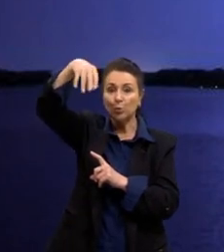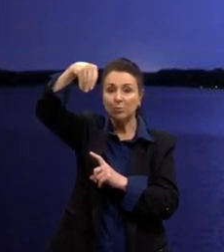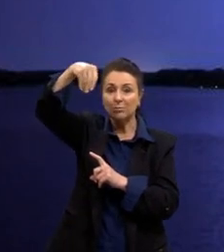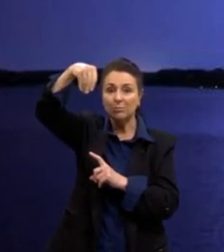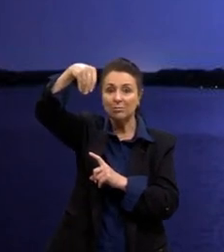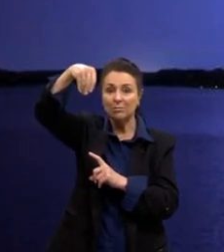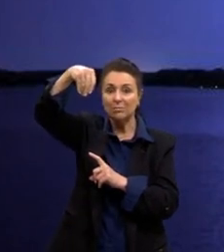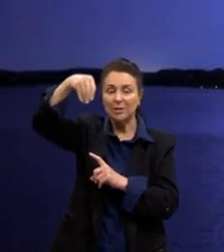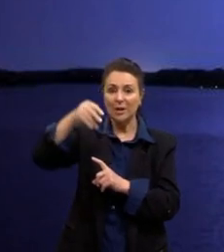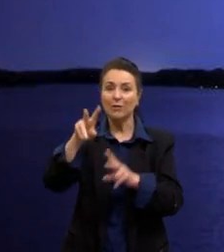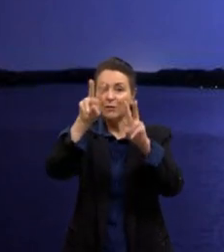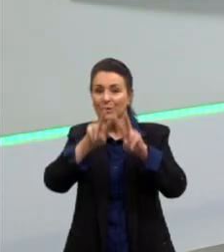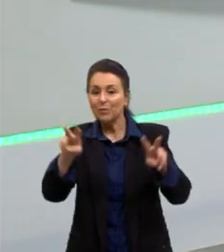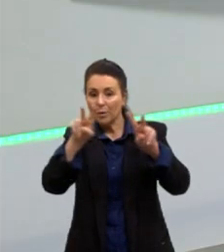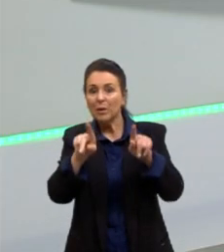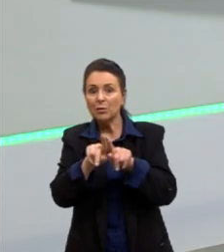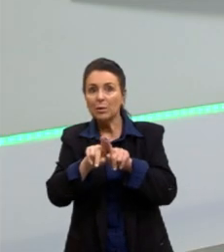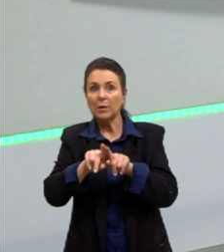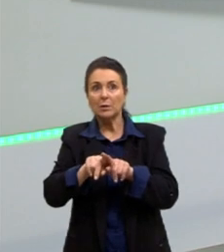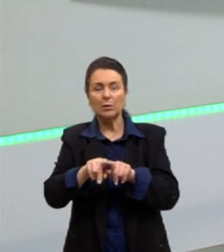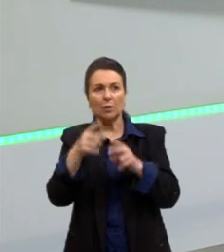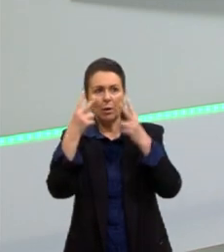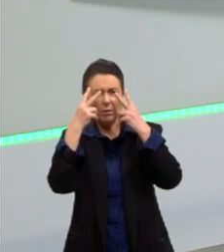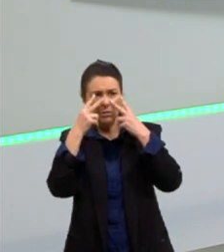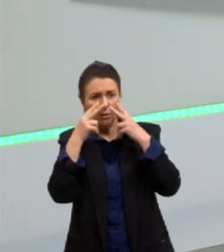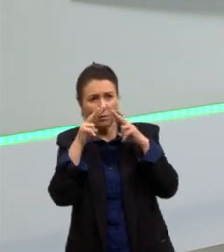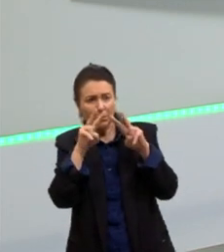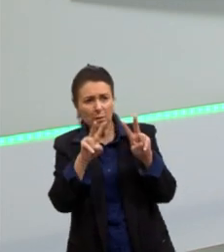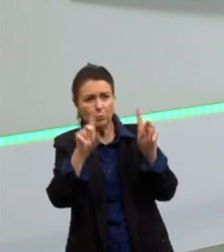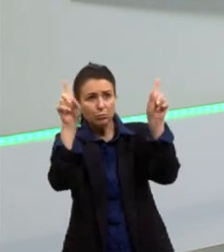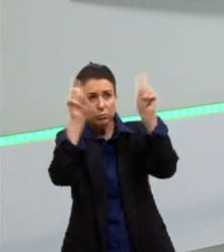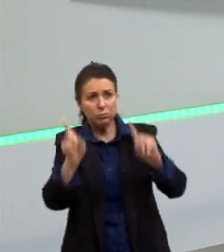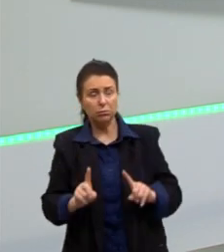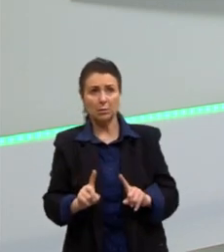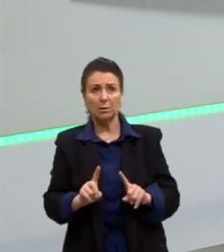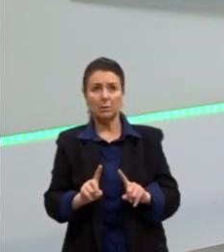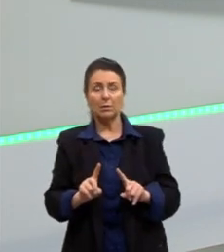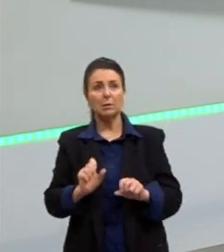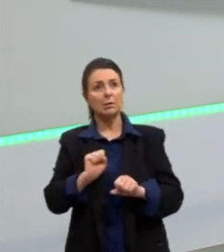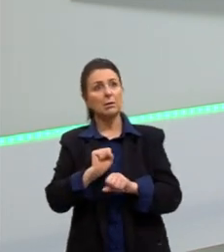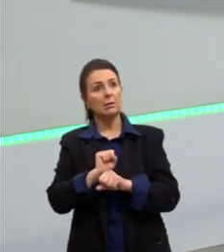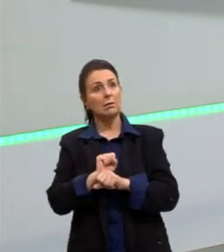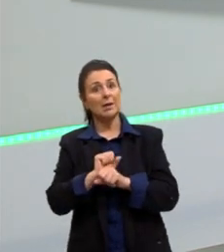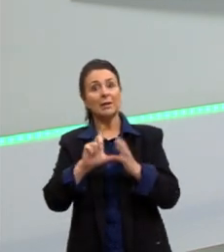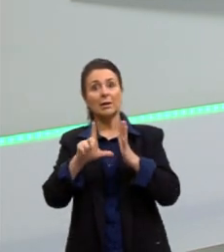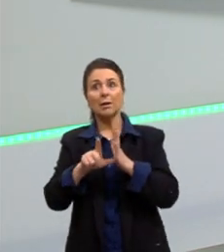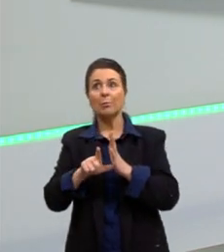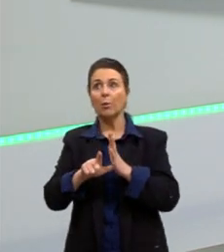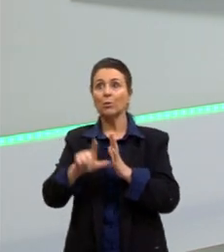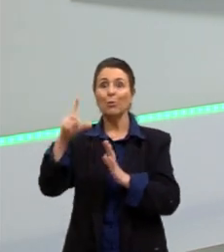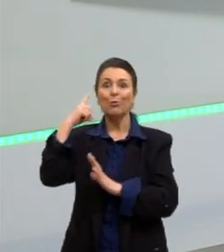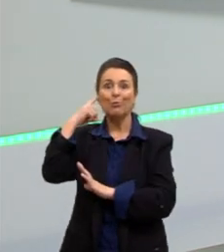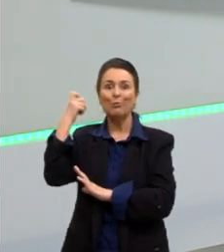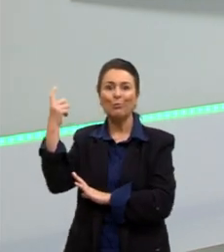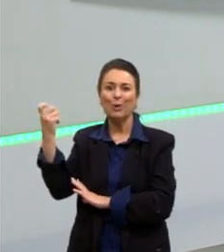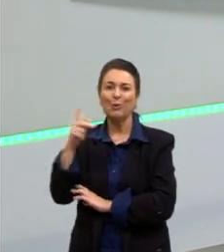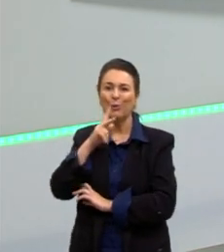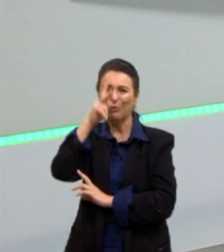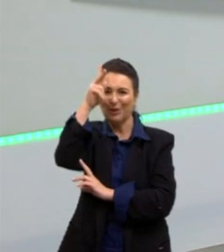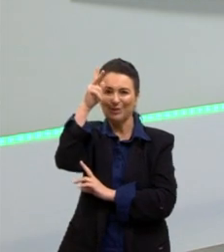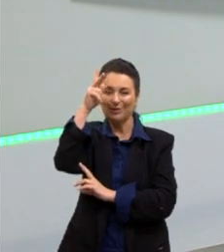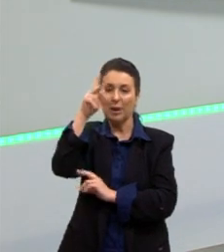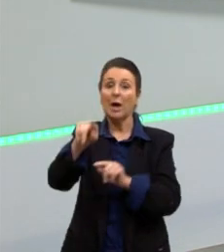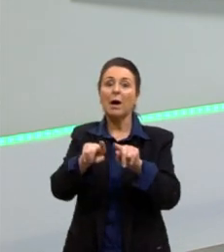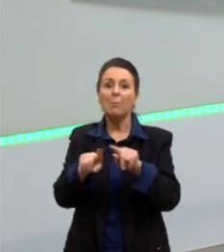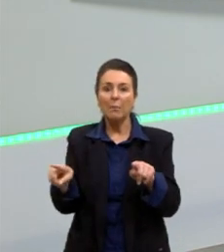também, a pode verificar isso, se a gente estiver numa janela, a gente pode verificar esse efeito, né? Mas eu digo a questão da energia elétrica, porque é bem comum